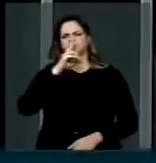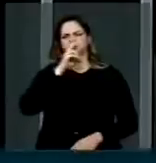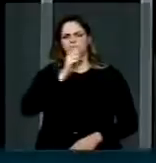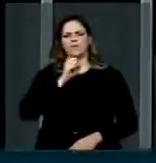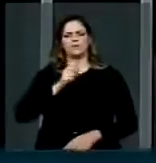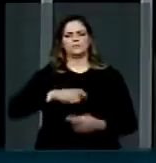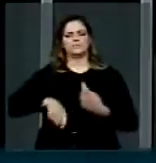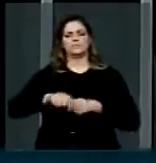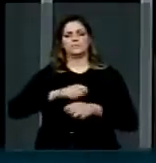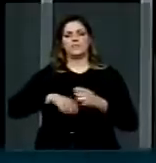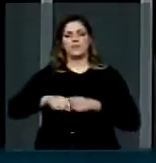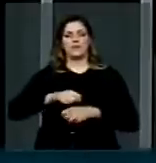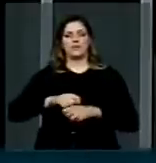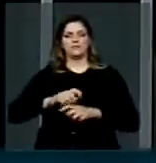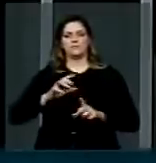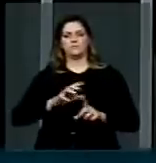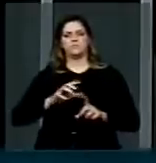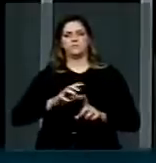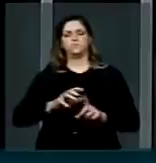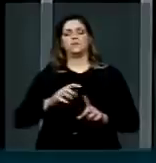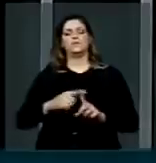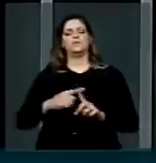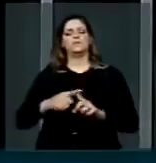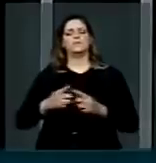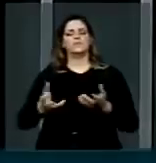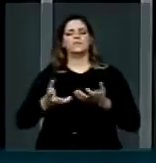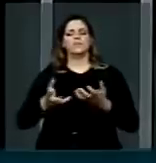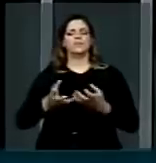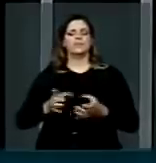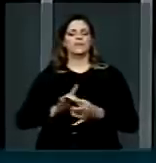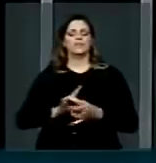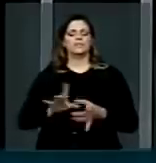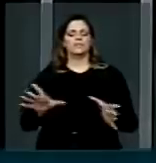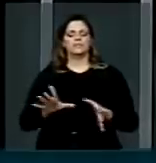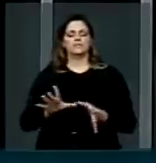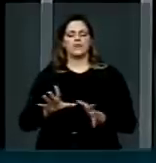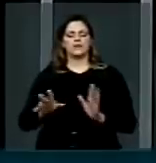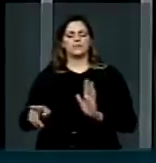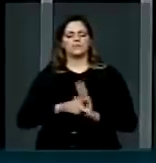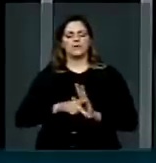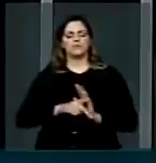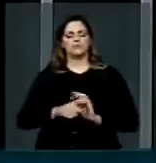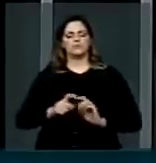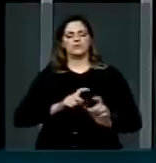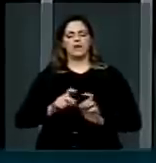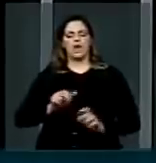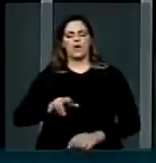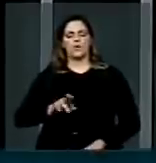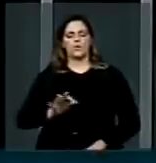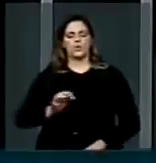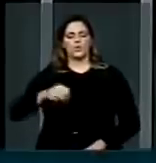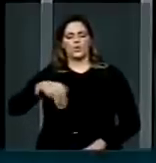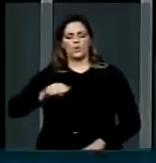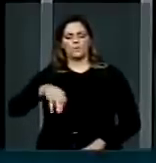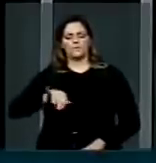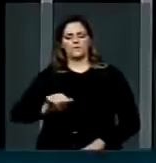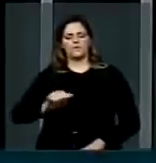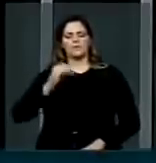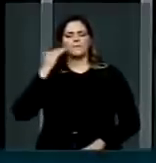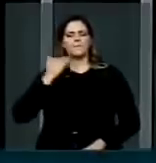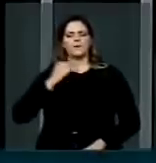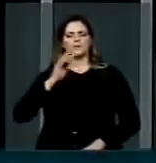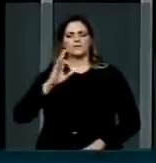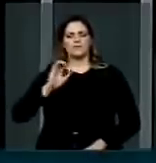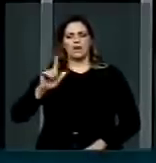do mercado financeiro, para que se concedesse autonomia do Banco Central, do Brasil,